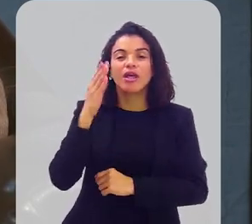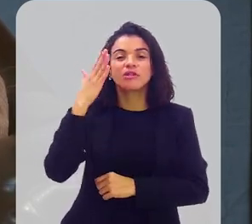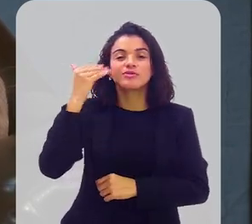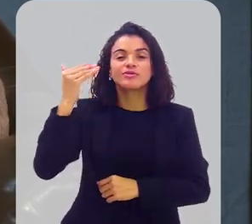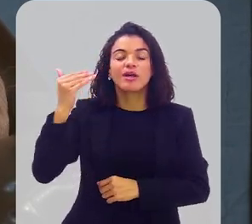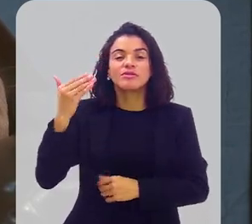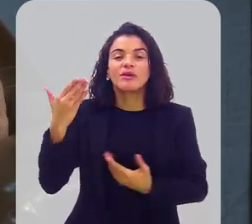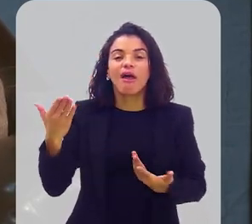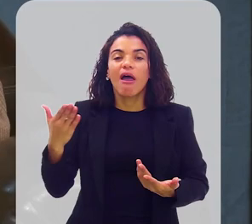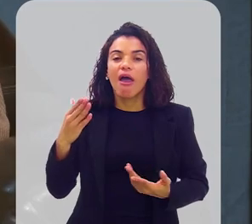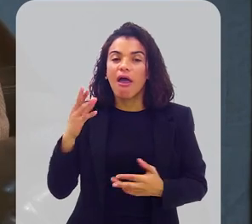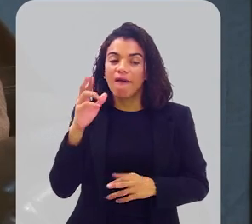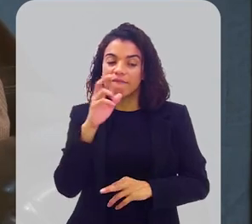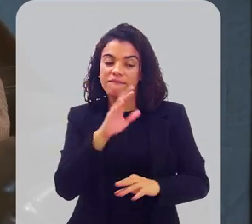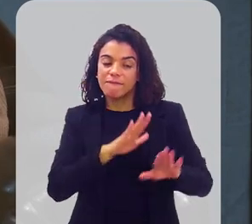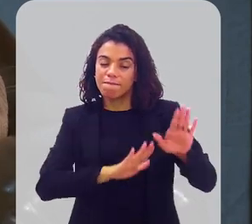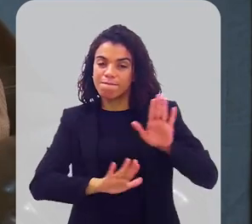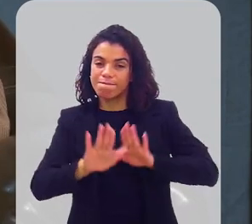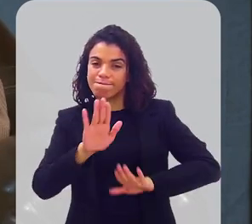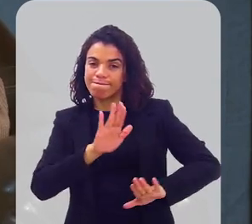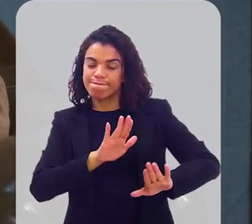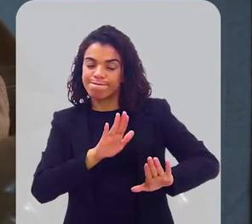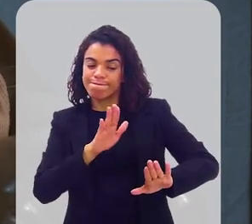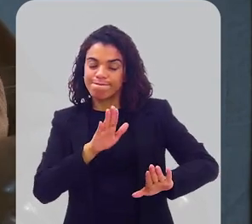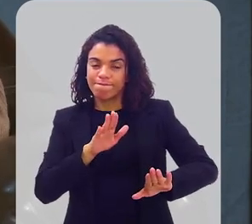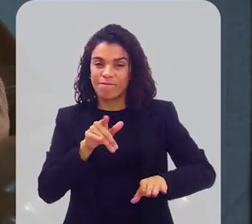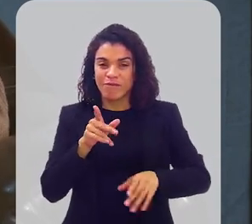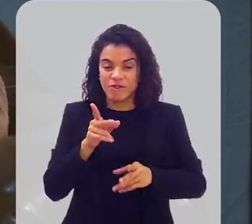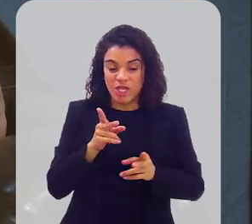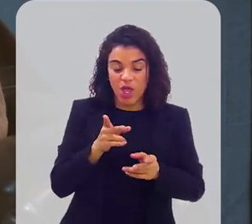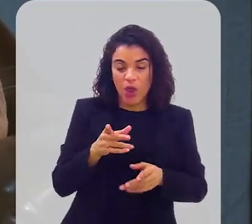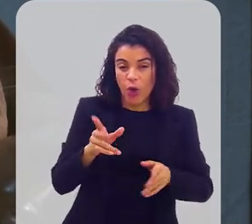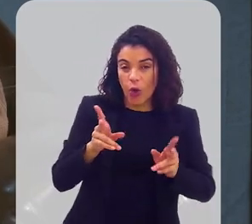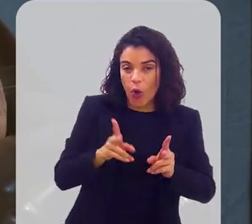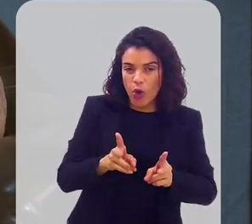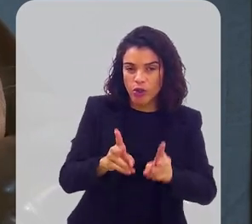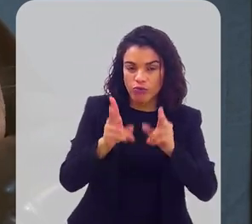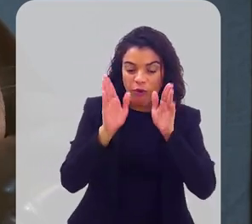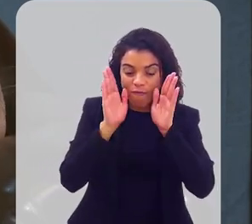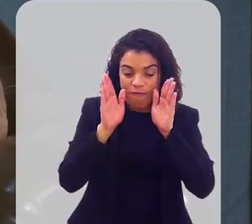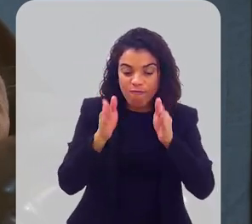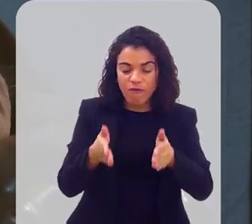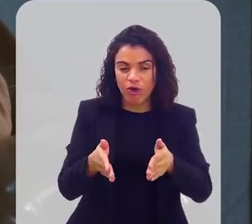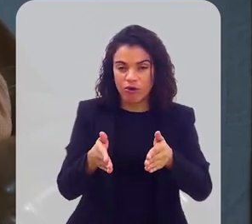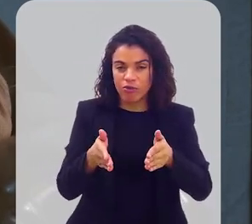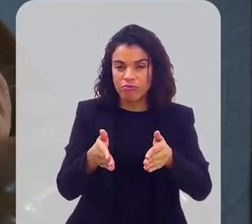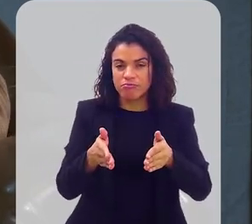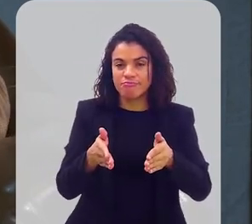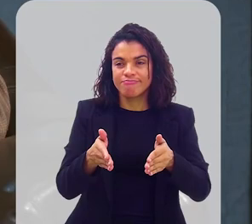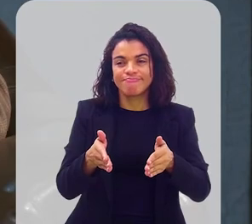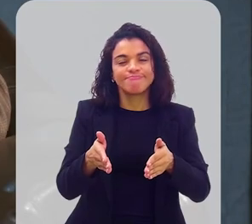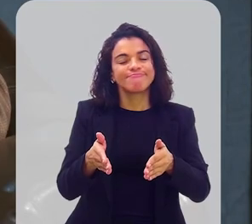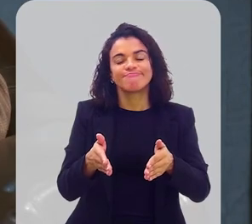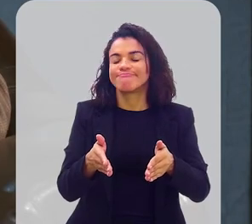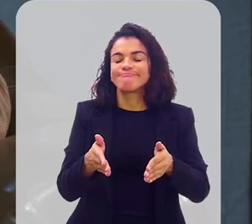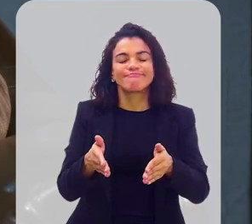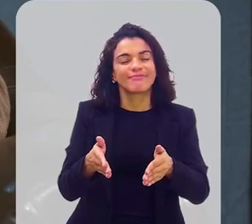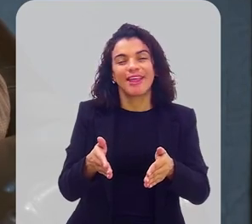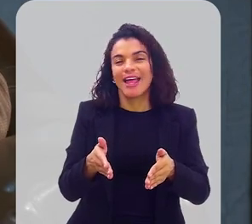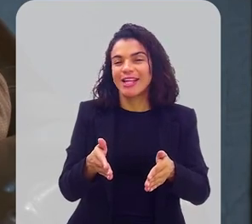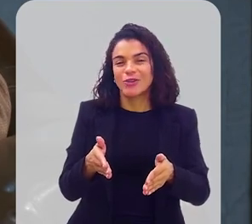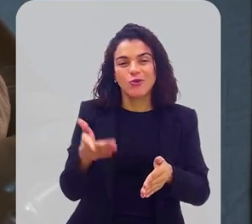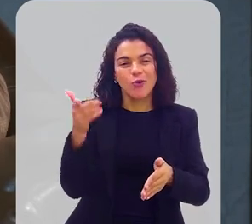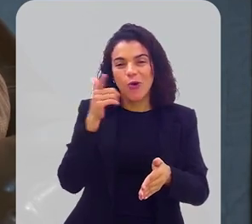permanecer. Enquanto você permanece com foco naquilo que você quer, hum, é